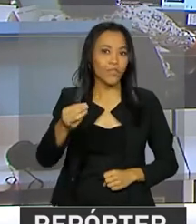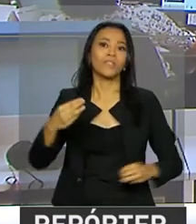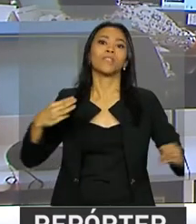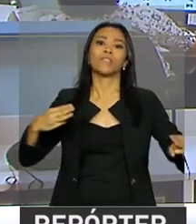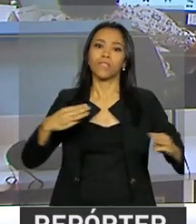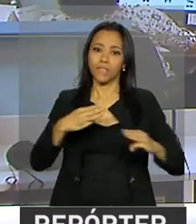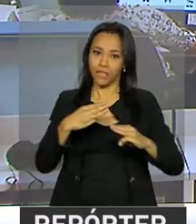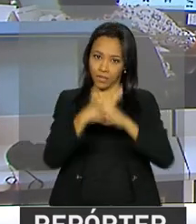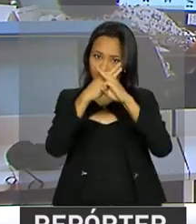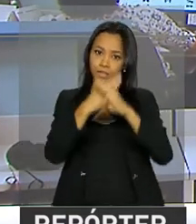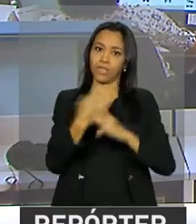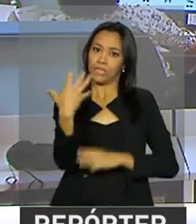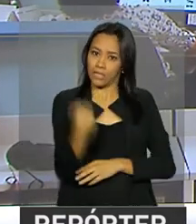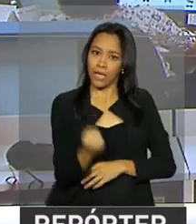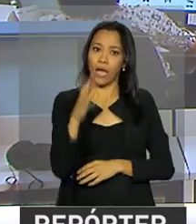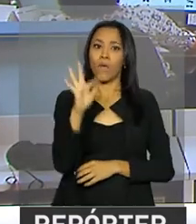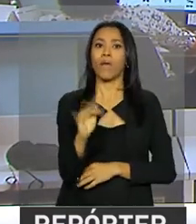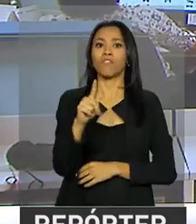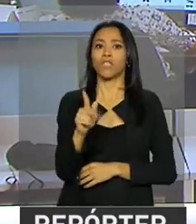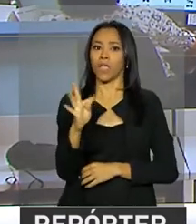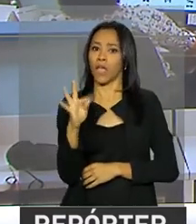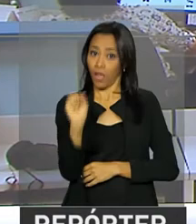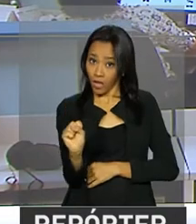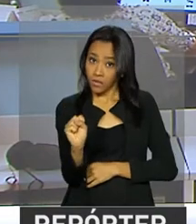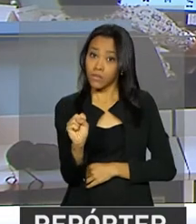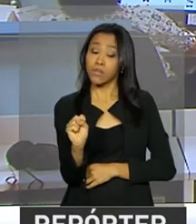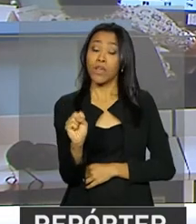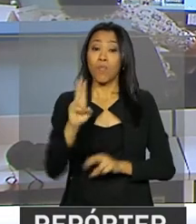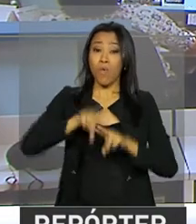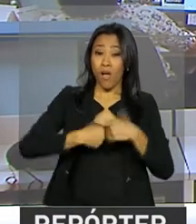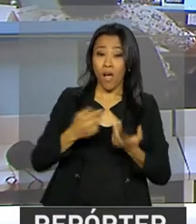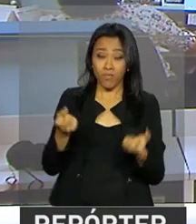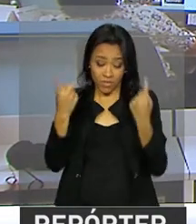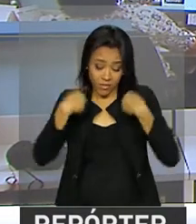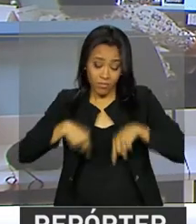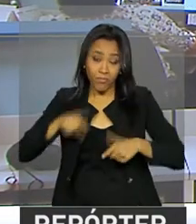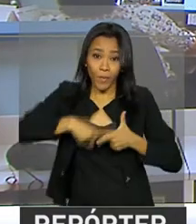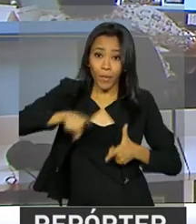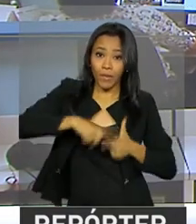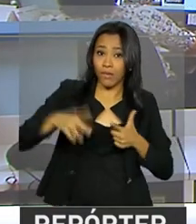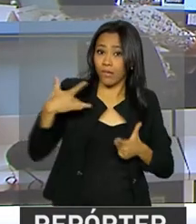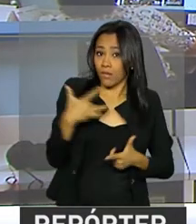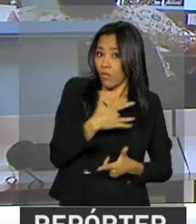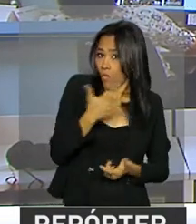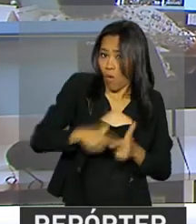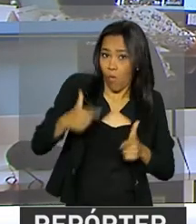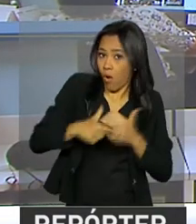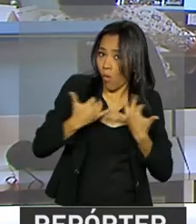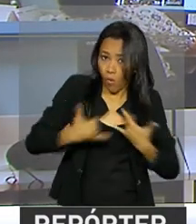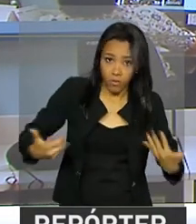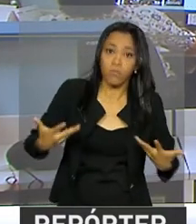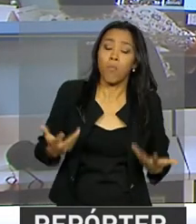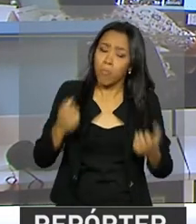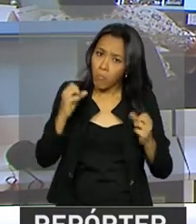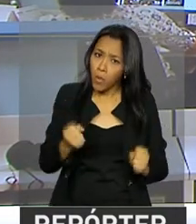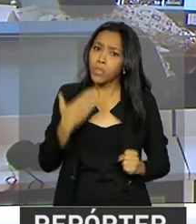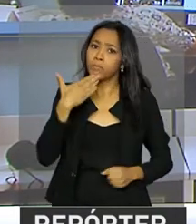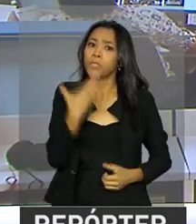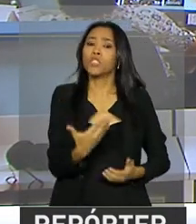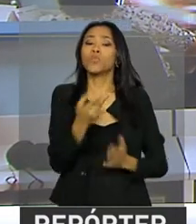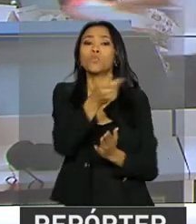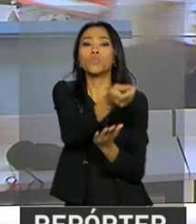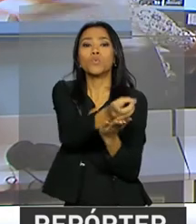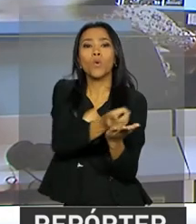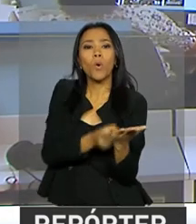o FGTS nas agências da Caixa Econômica, por estarem com dificuldade de locomoção, podem pedir o resgate por